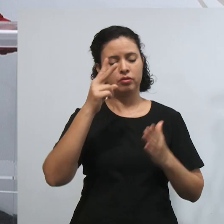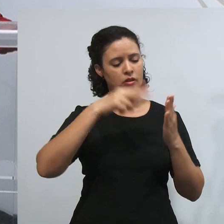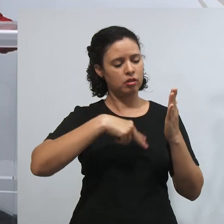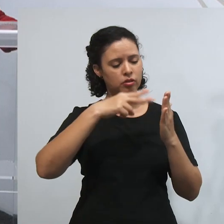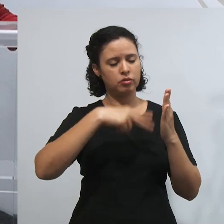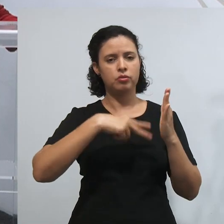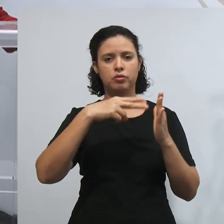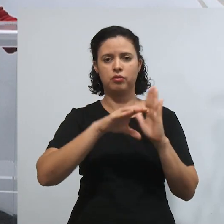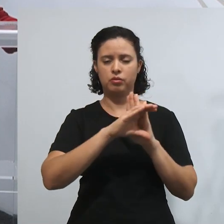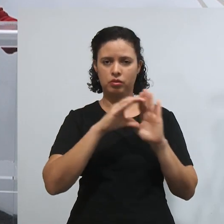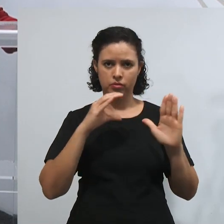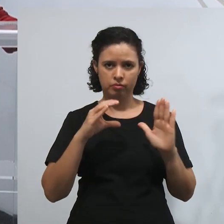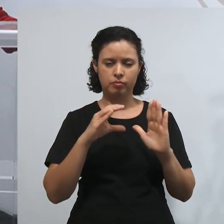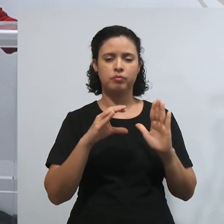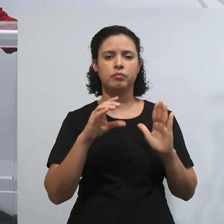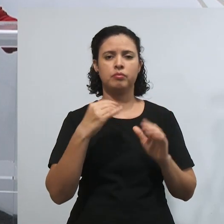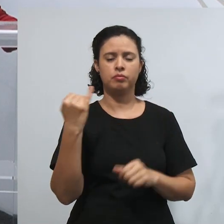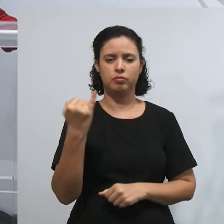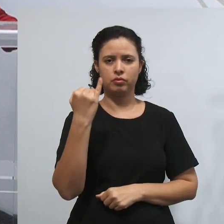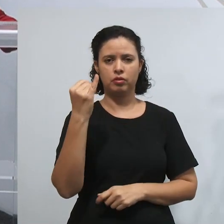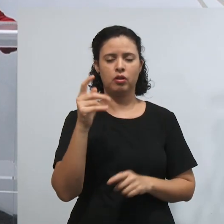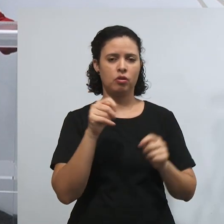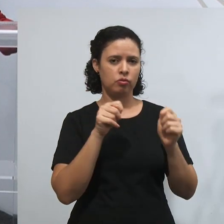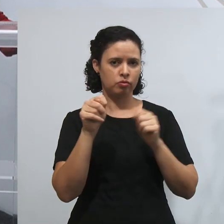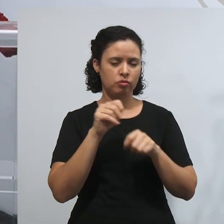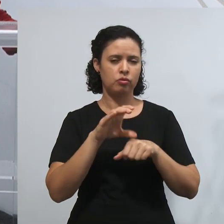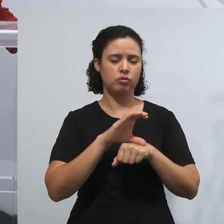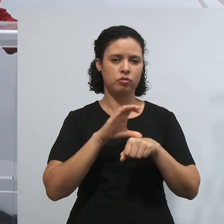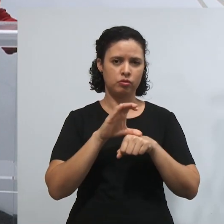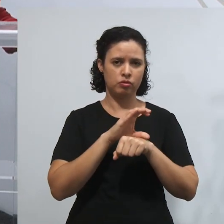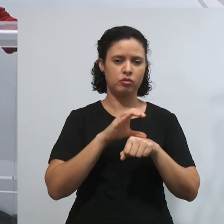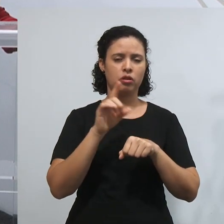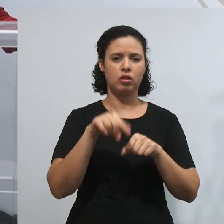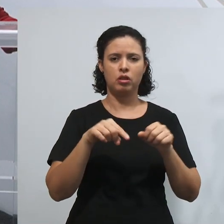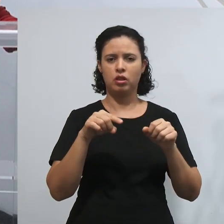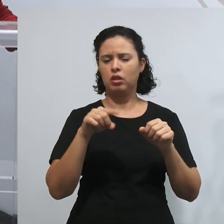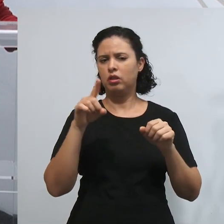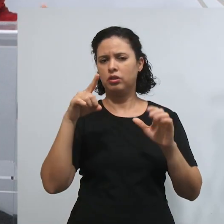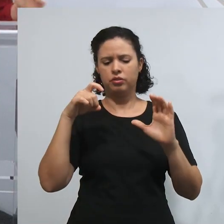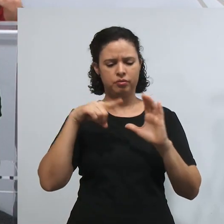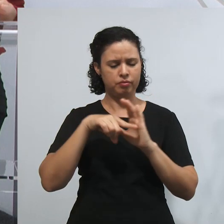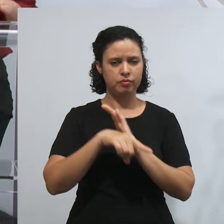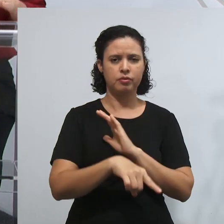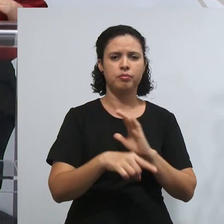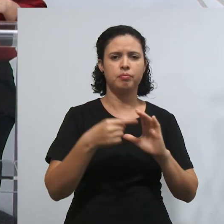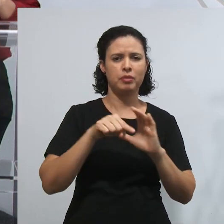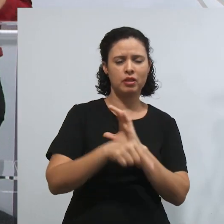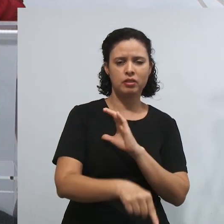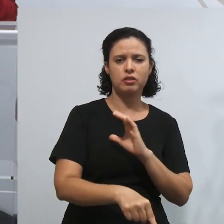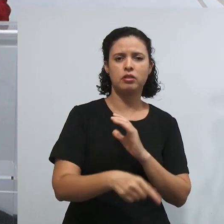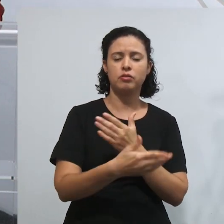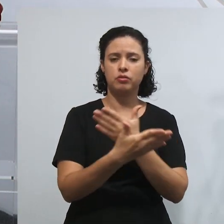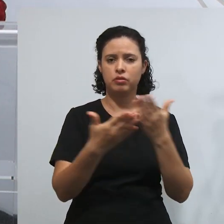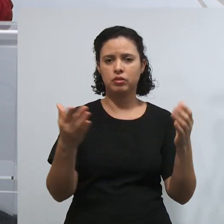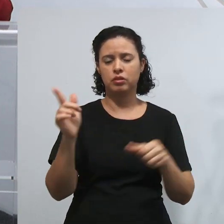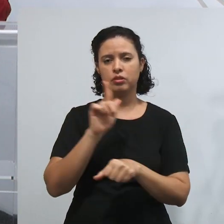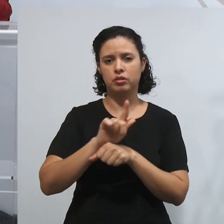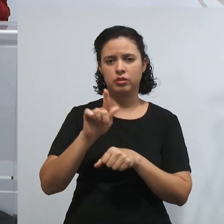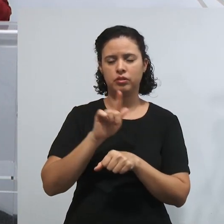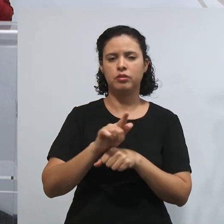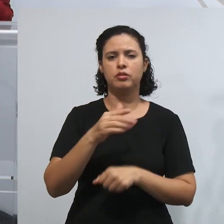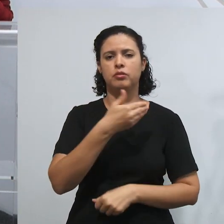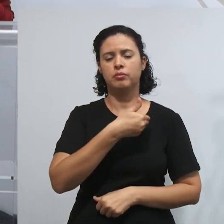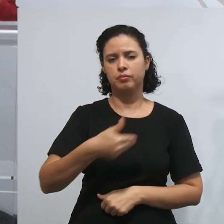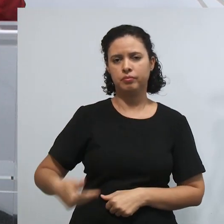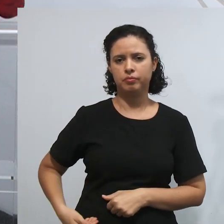leitura desse capítulo, controle de constitucionalidade é uma matéria muito complexa, mas aqui, para você, como gestor público, é muito